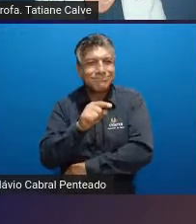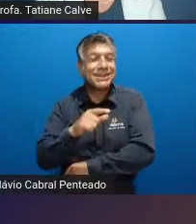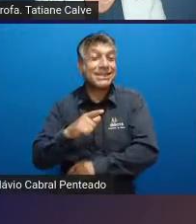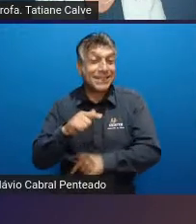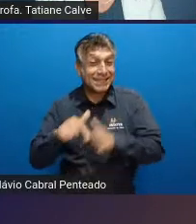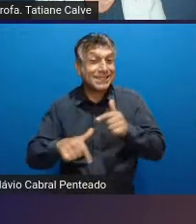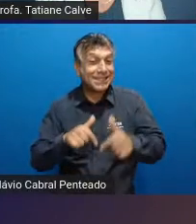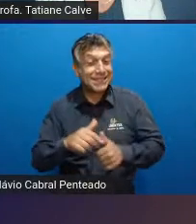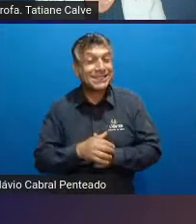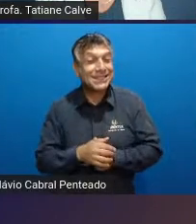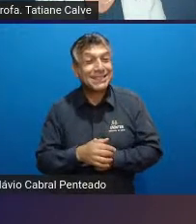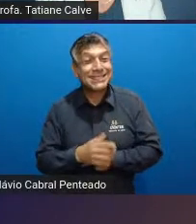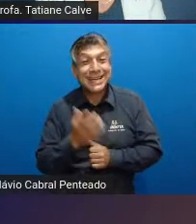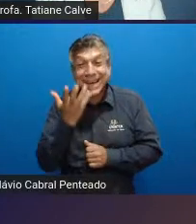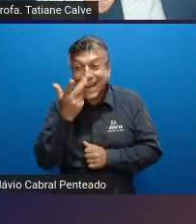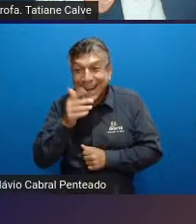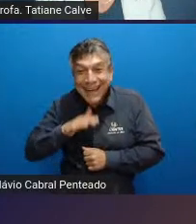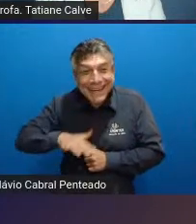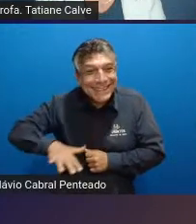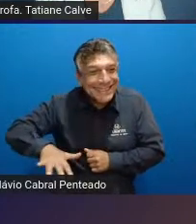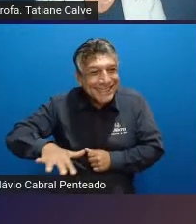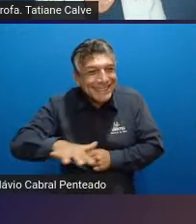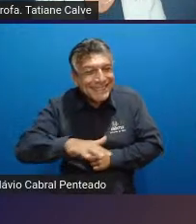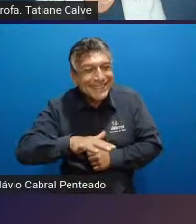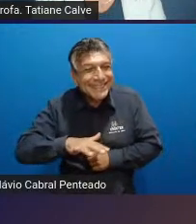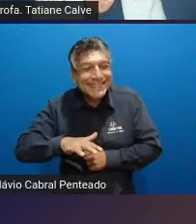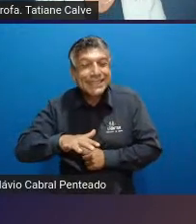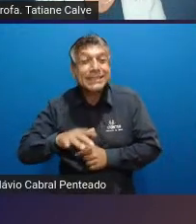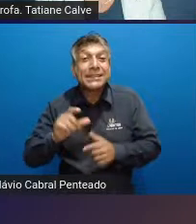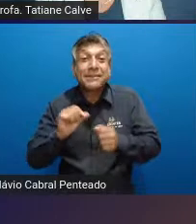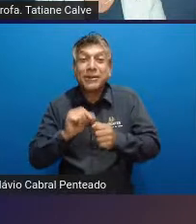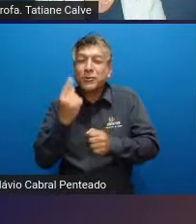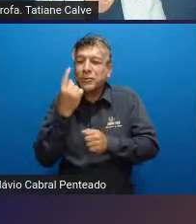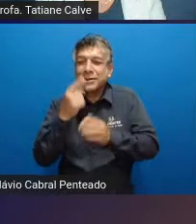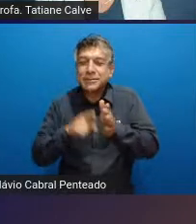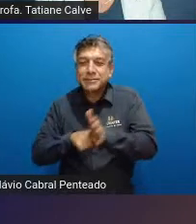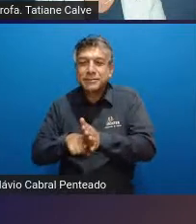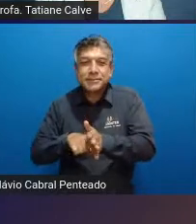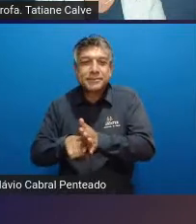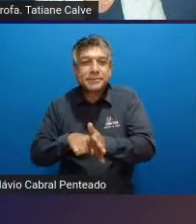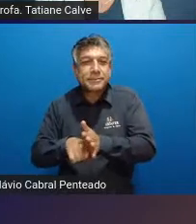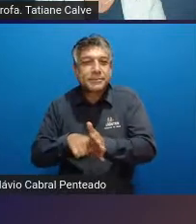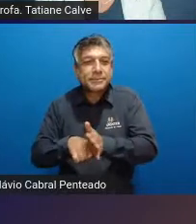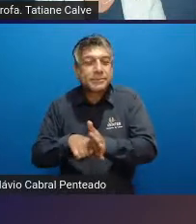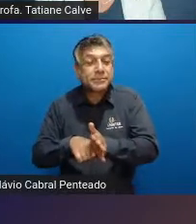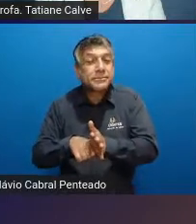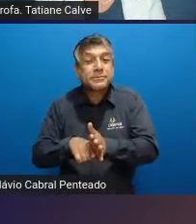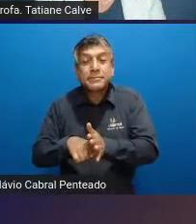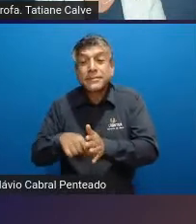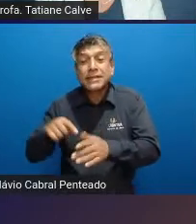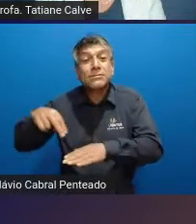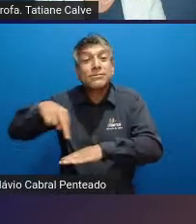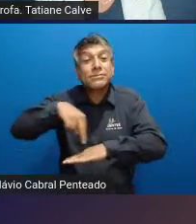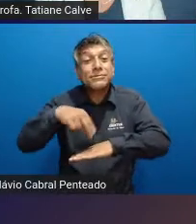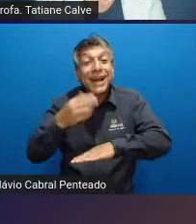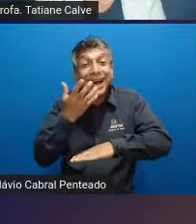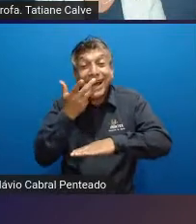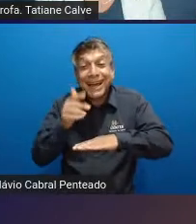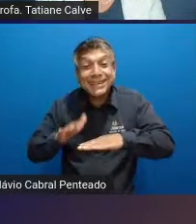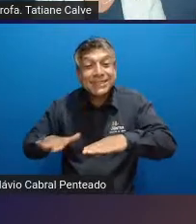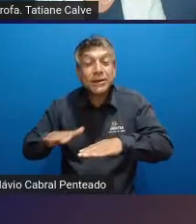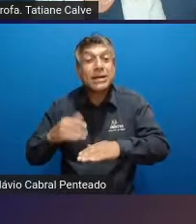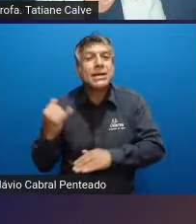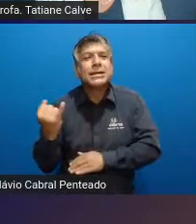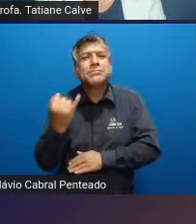trabalho com com as crianças então ela fez uma pesquisa sobre o balé clássico infantil a importância do